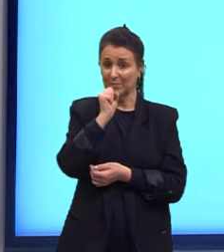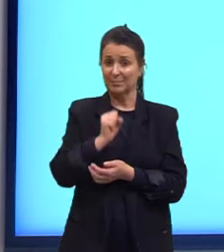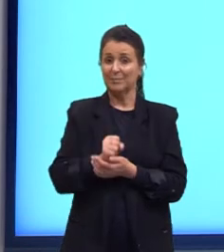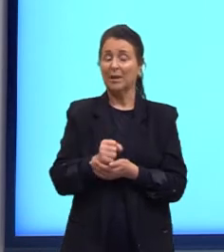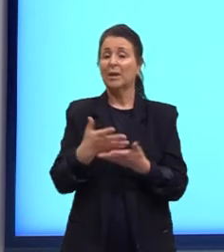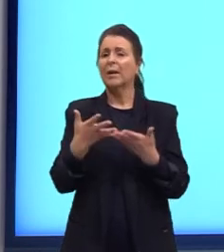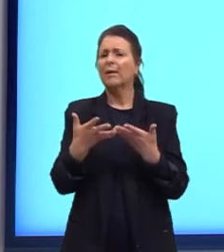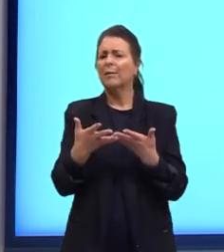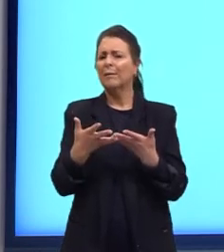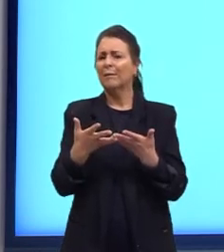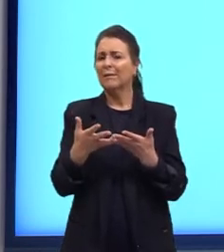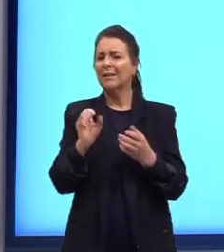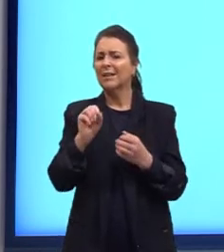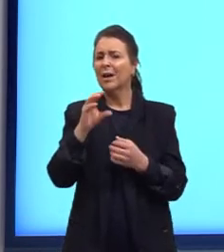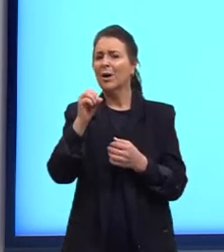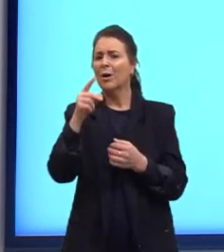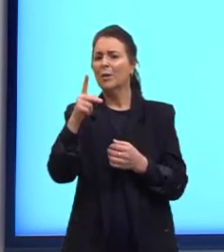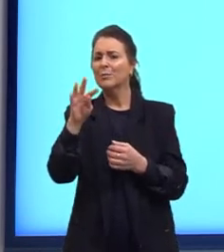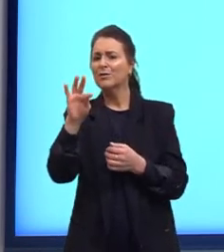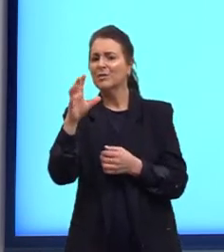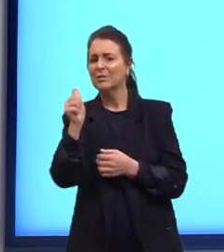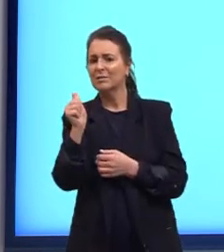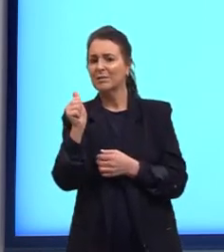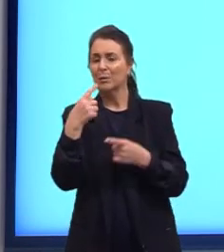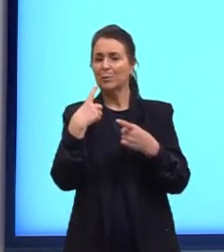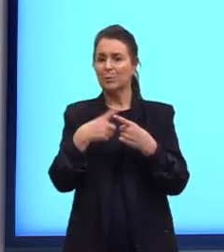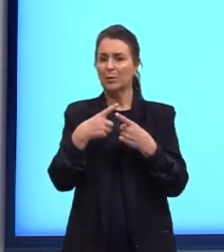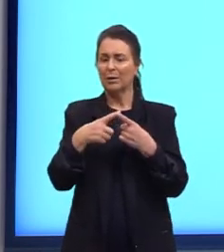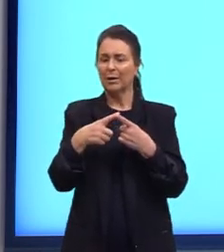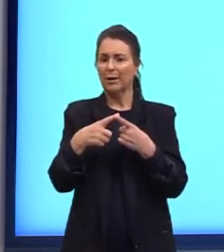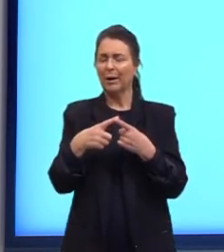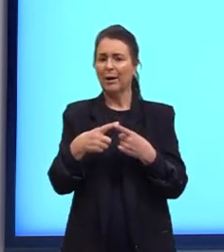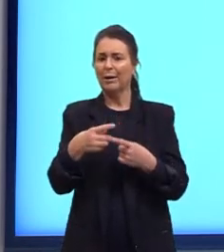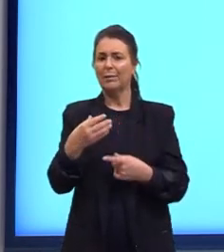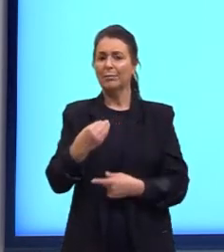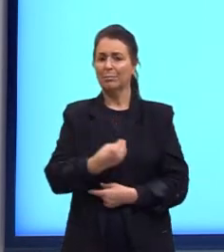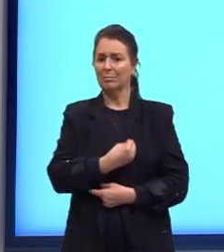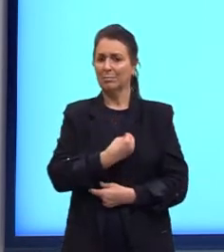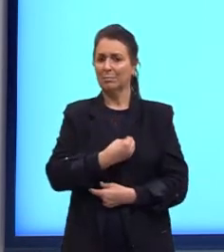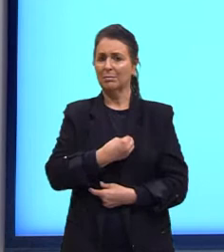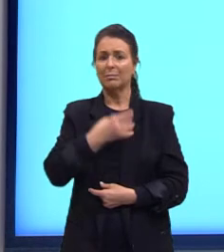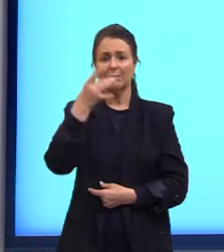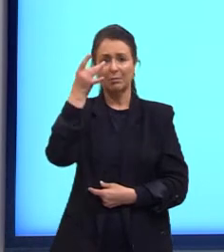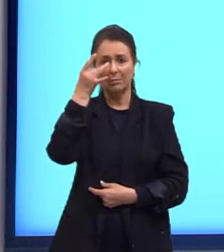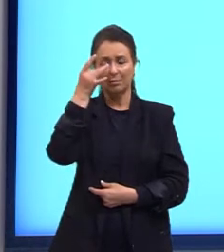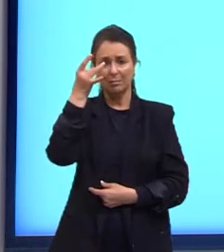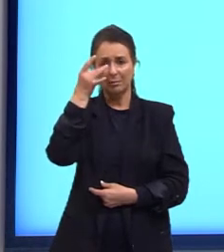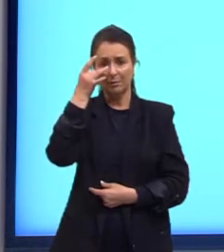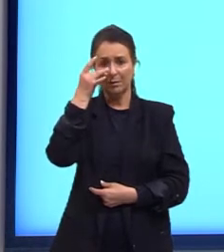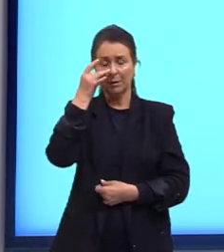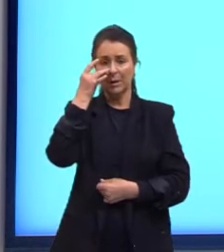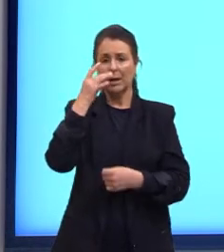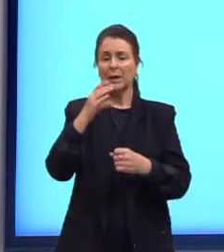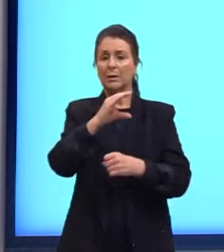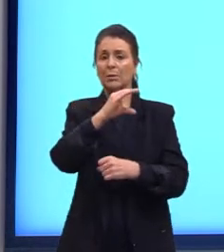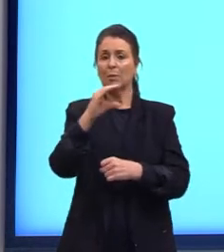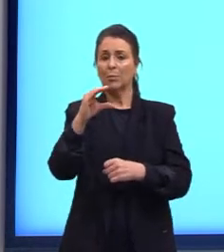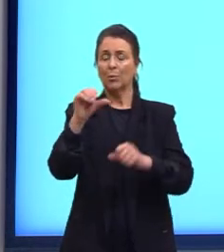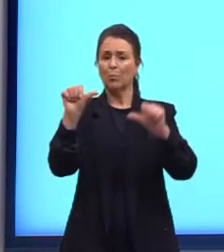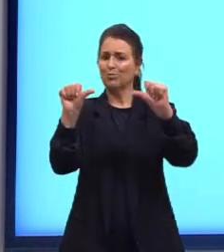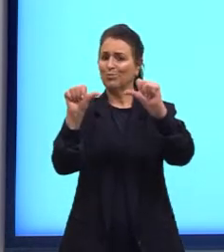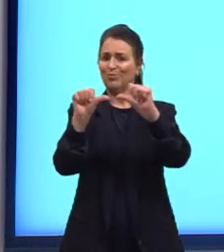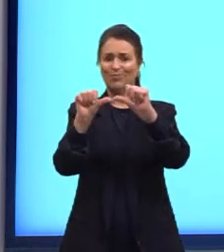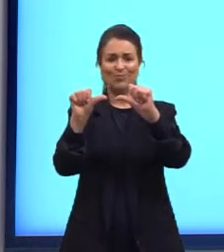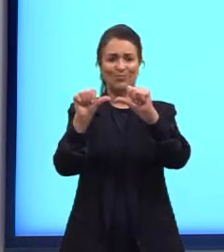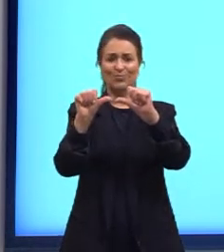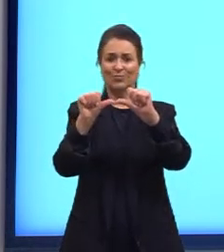óptica. Por quê? Ela está presente em moléculas que apresentam um carbono assimétrico, também conhecido